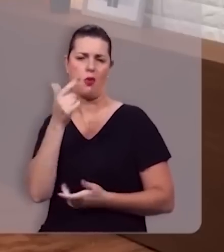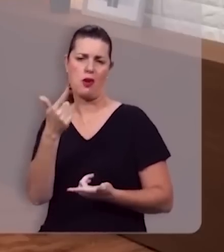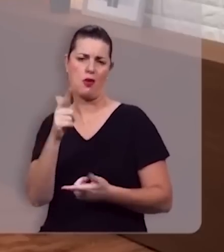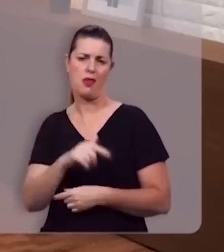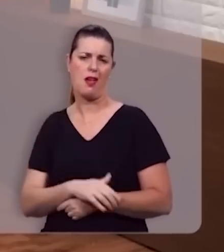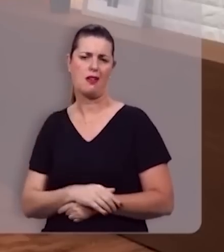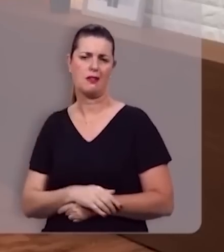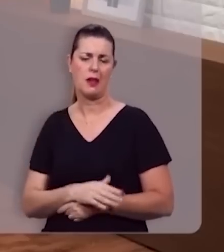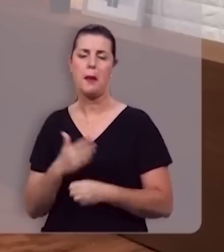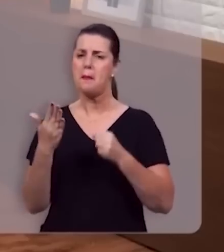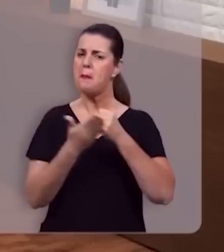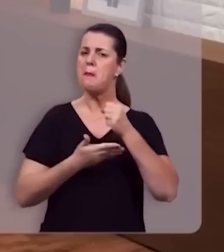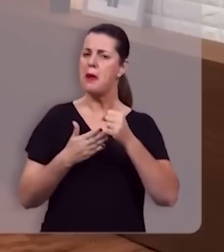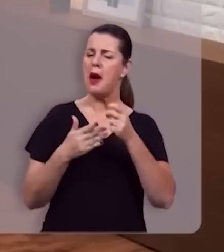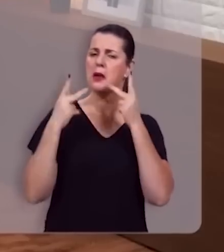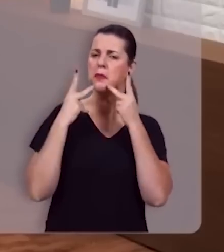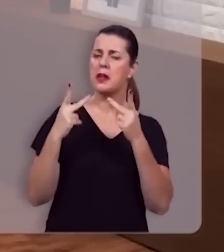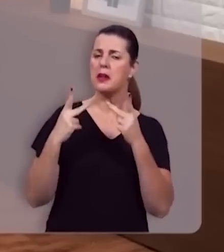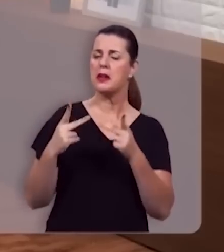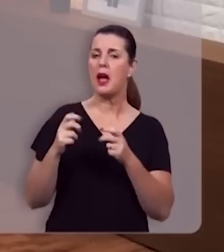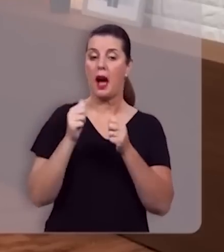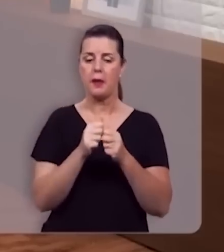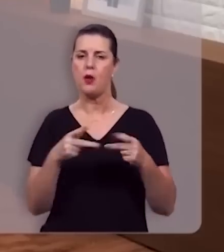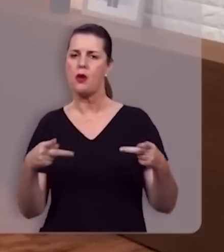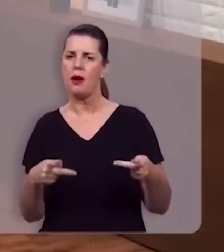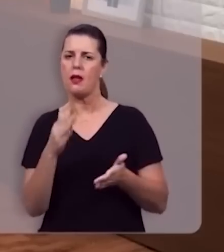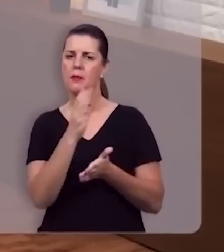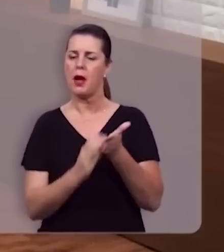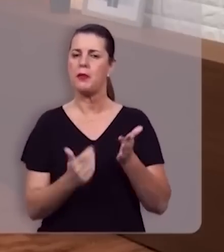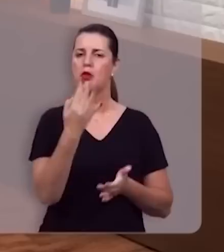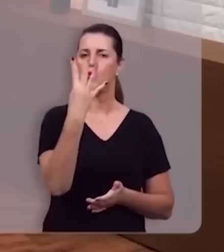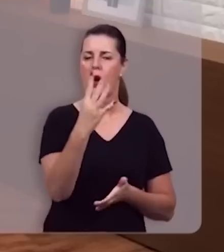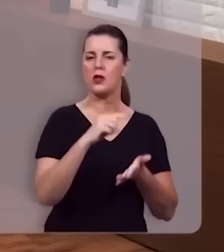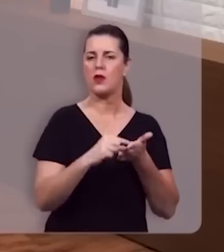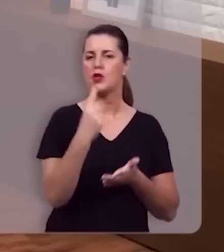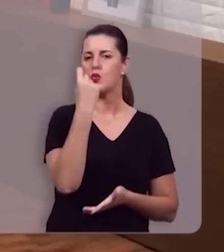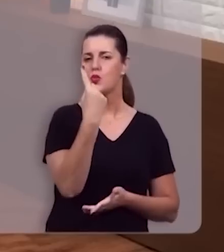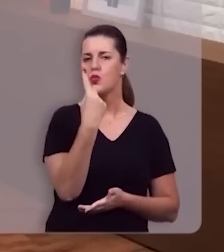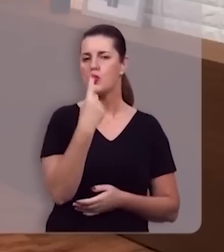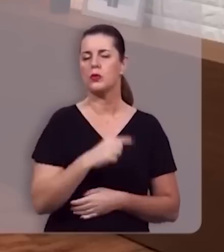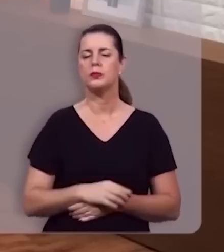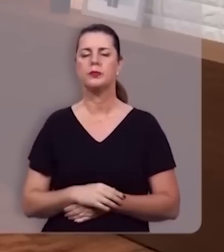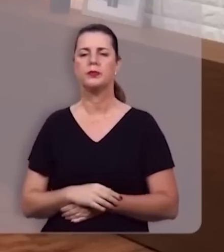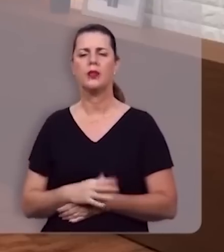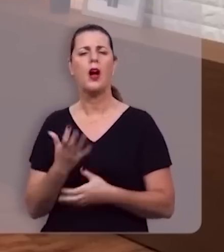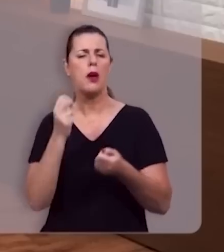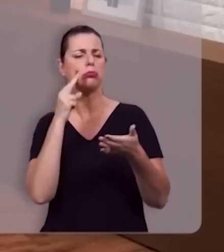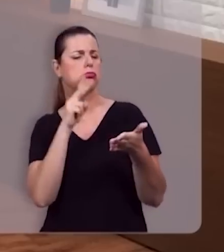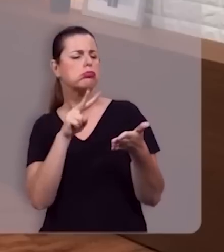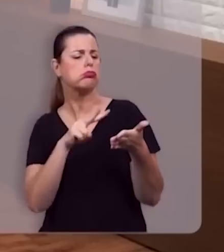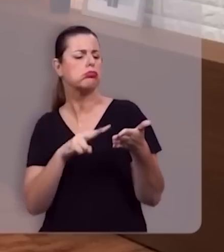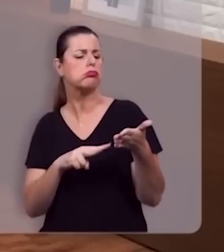deriva e vamos basear esta mensagem em Apocalipse capítulo 4 verso 1. Vamos